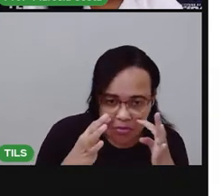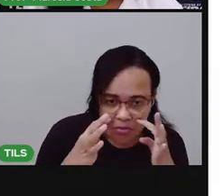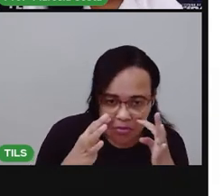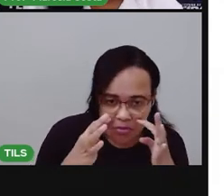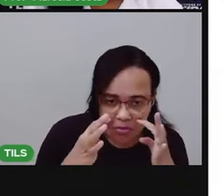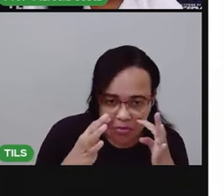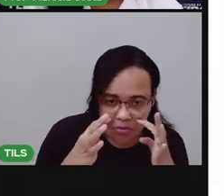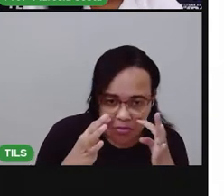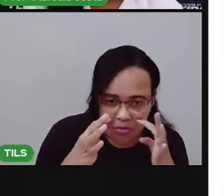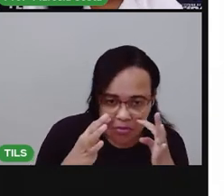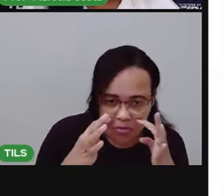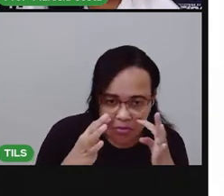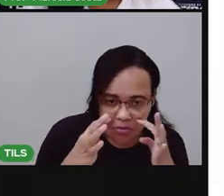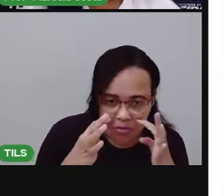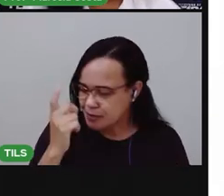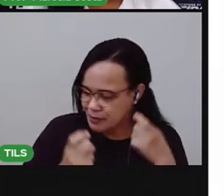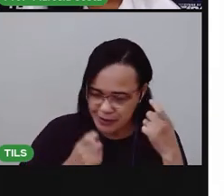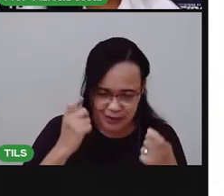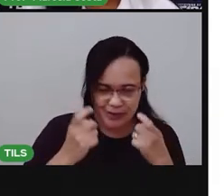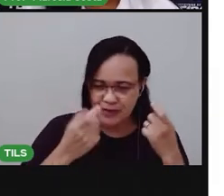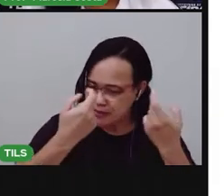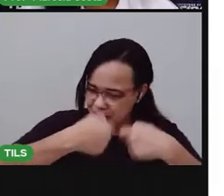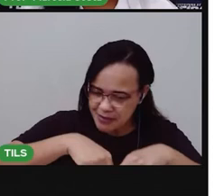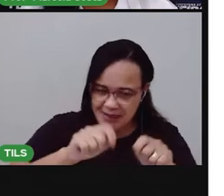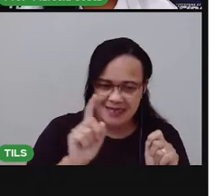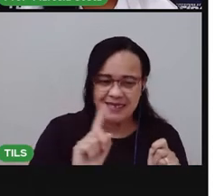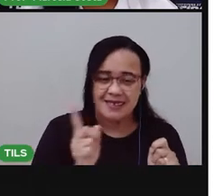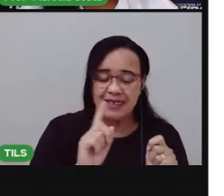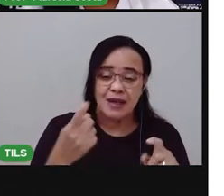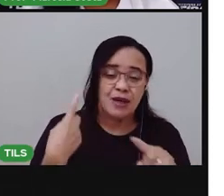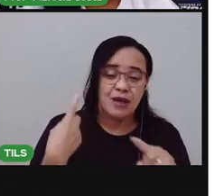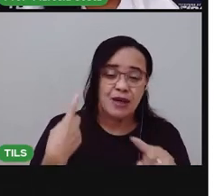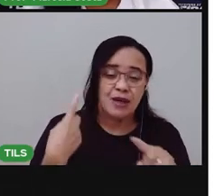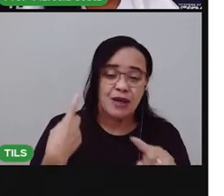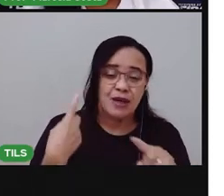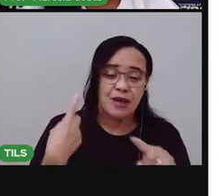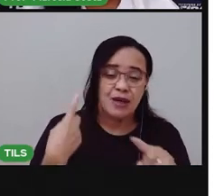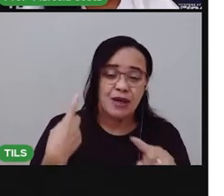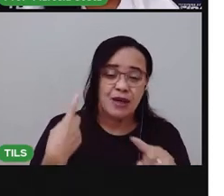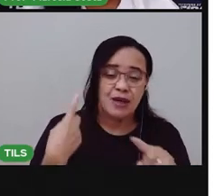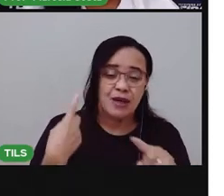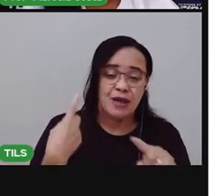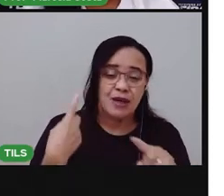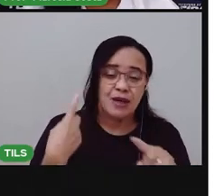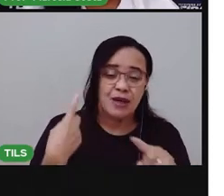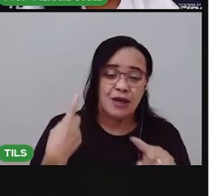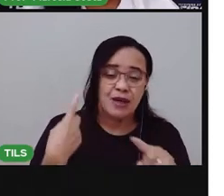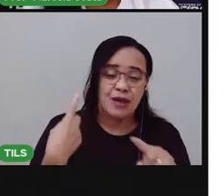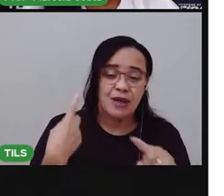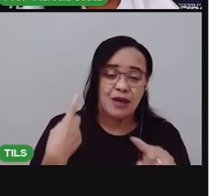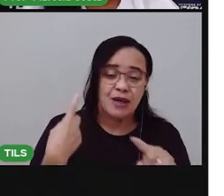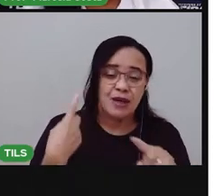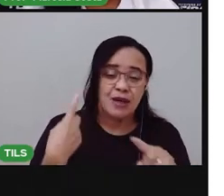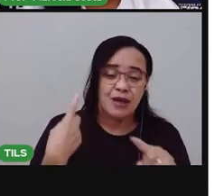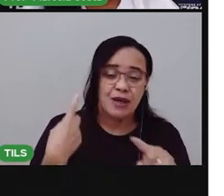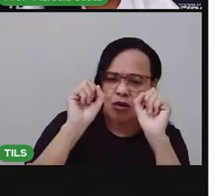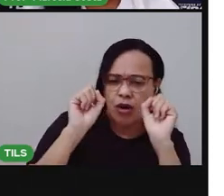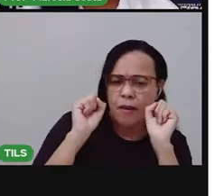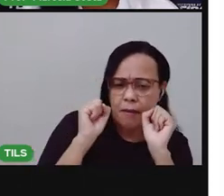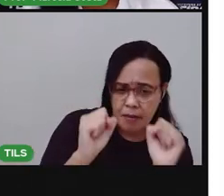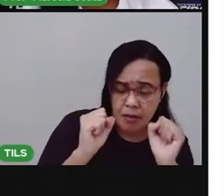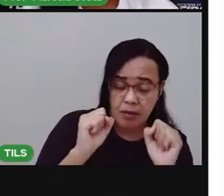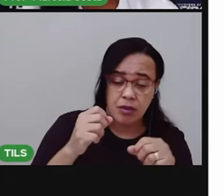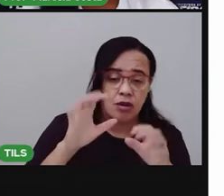rápido, não se preocupe. O vídeo vai ficar gravado aqui no canal. E você vai poder assistir a hora que você quiser. Então, você